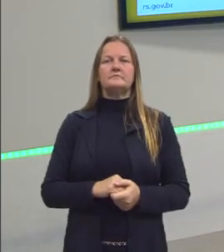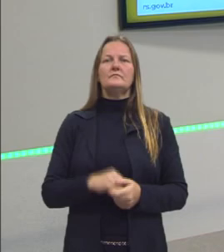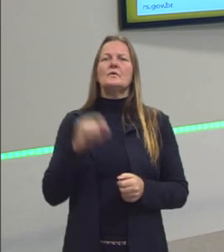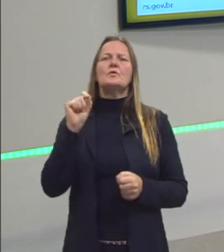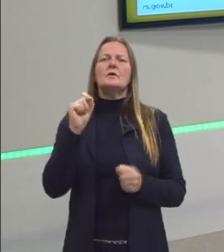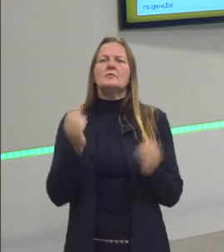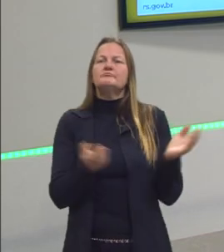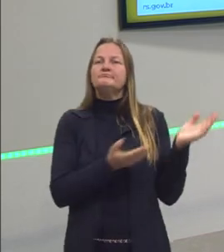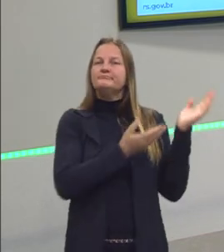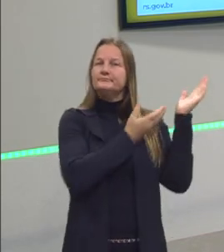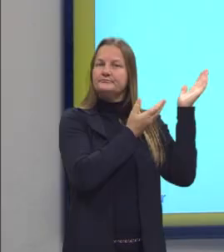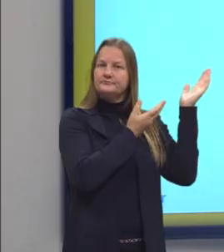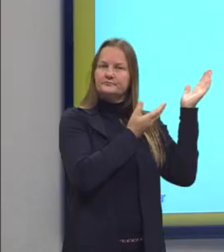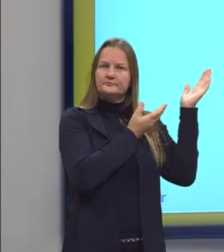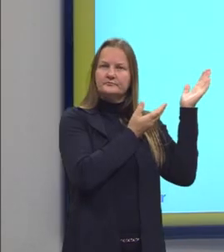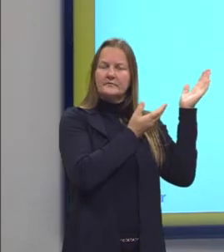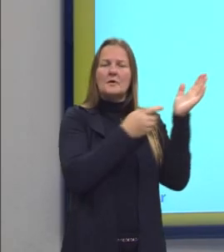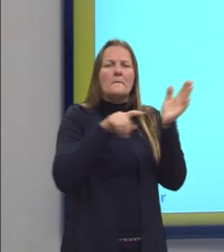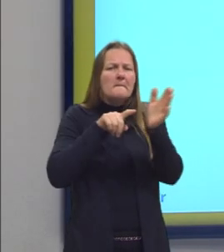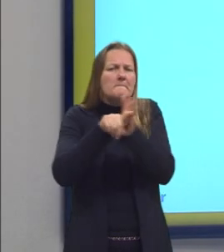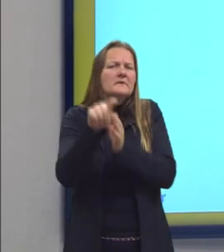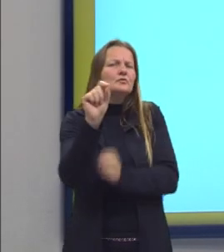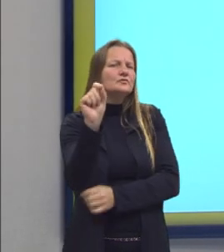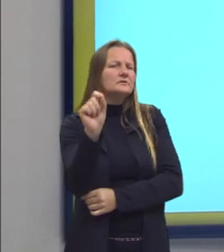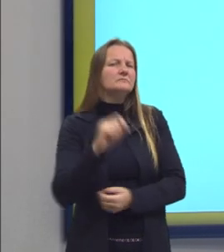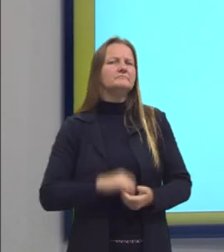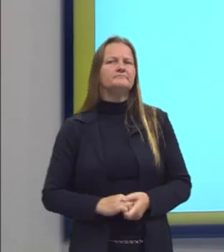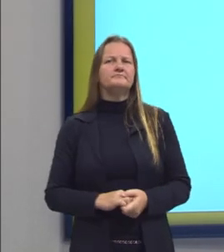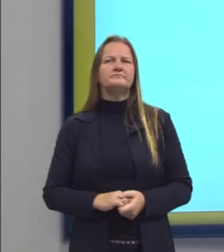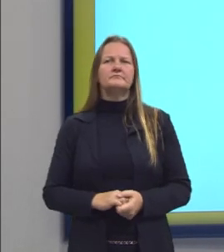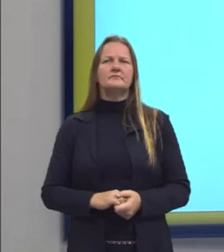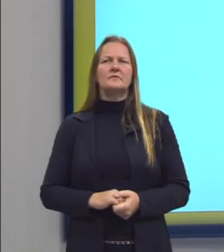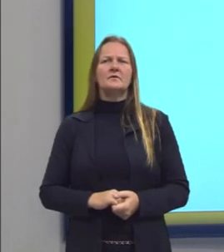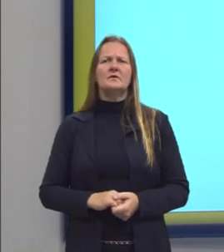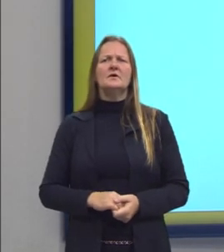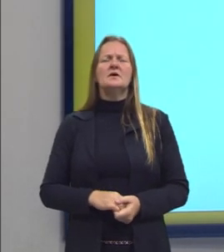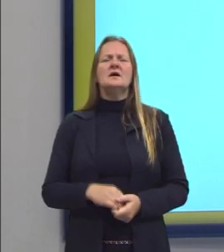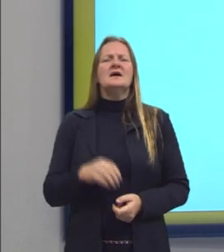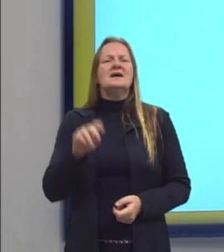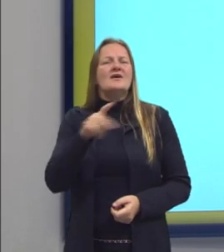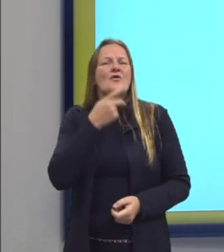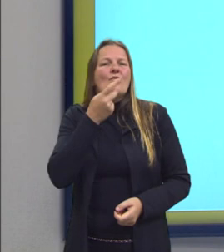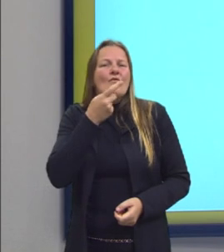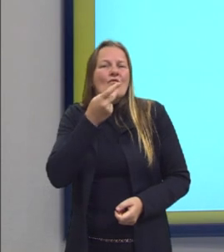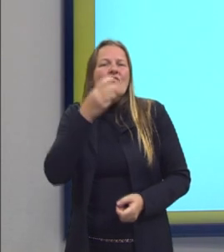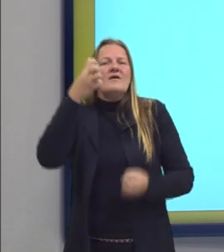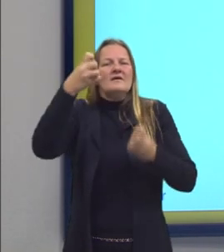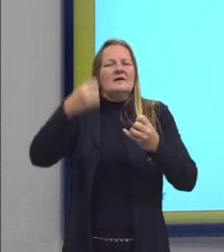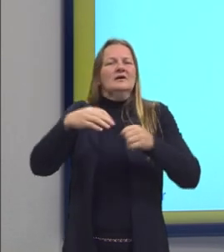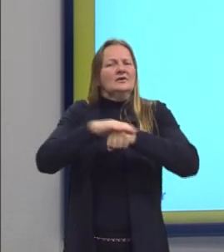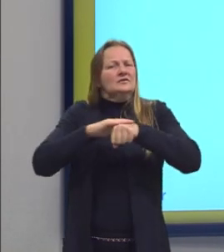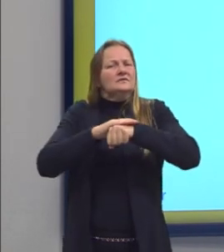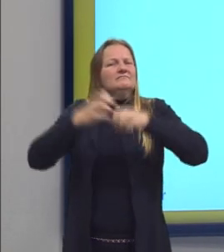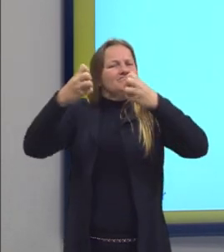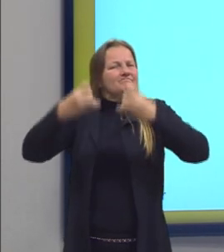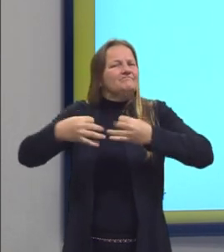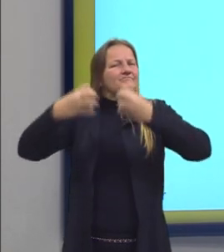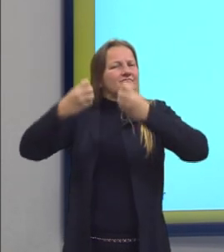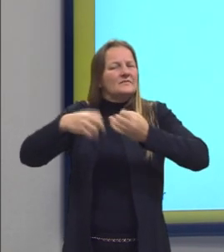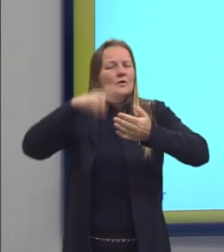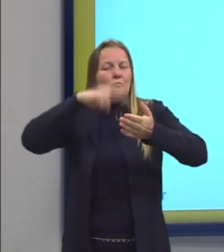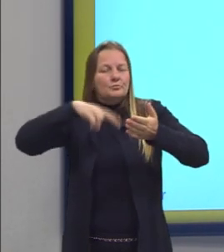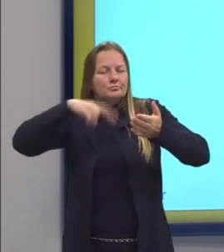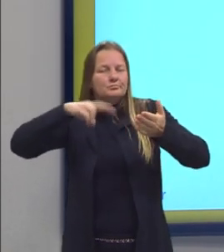trago para vocês? Uma pergunta, tá? A gente sempre fala, né, vocês escutam, vocês leem